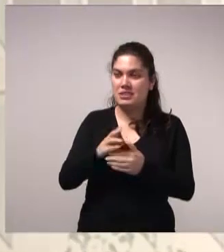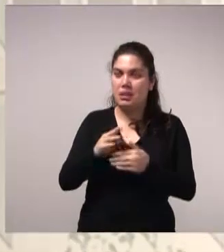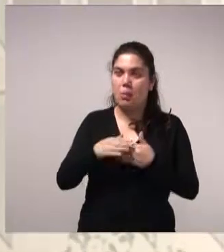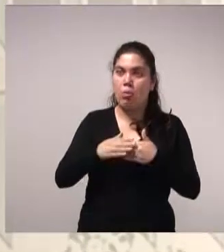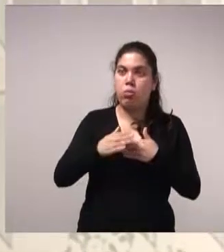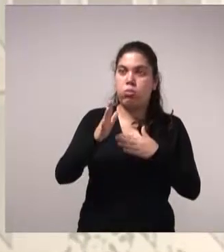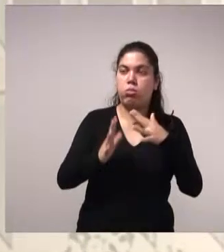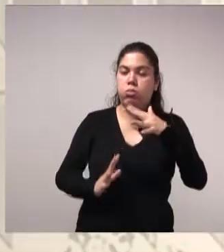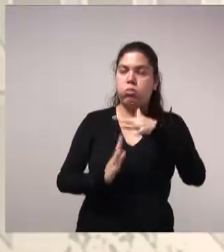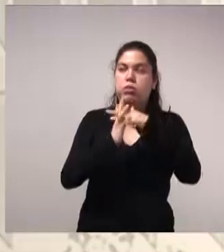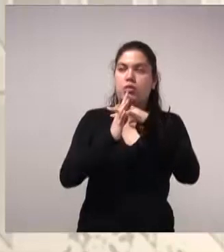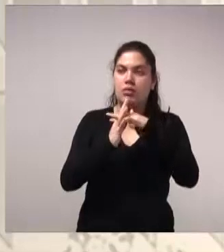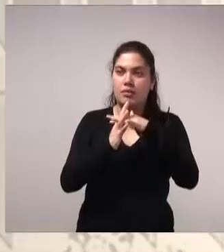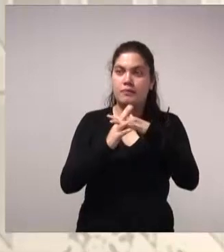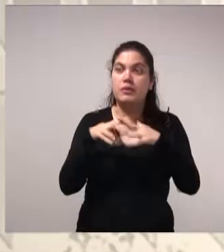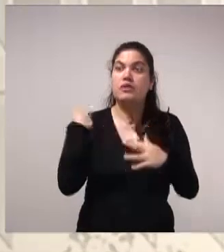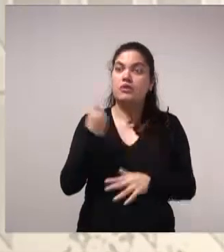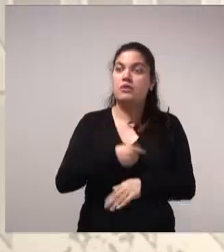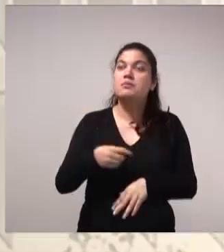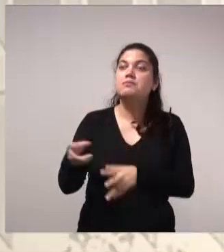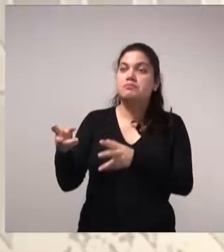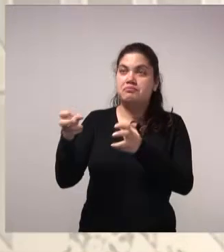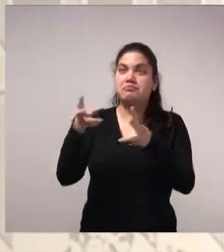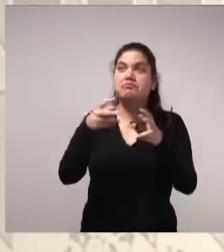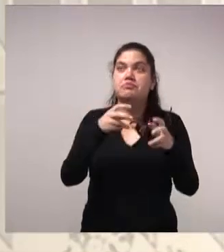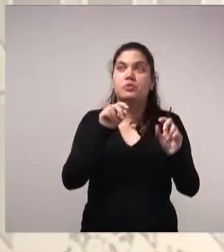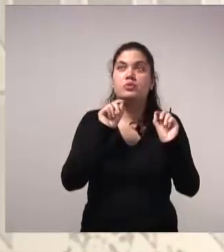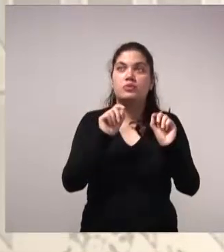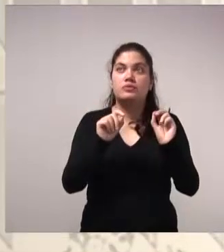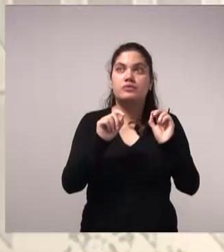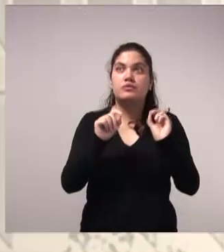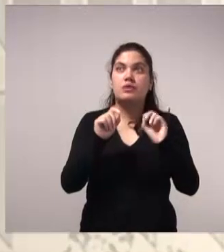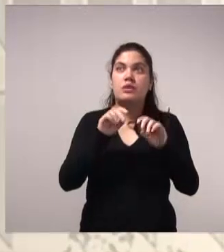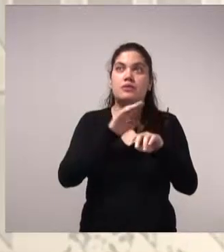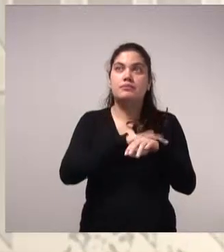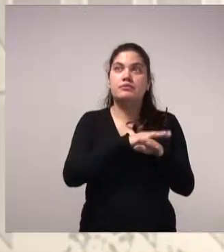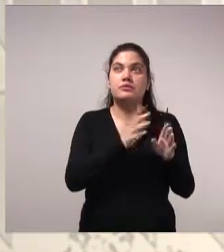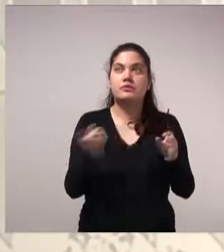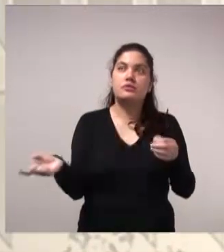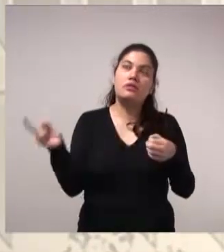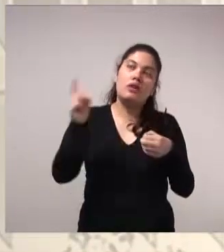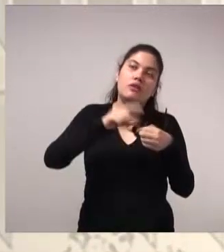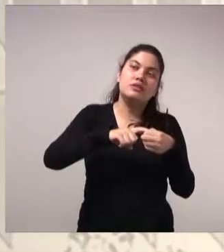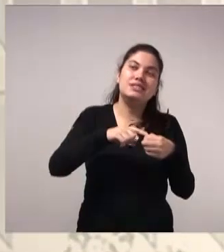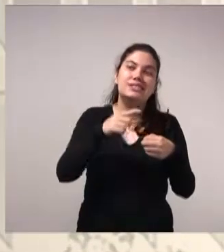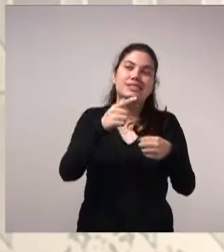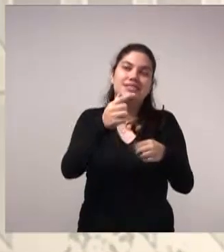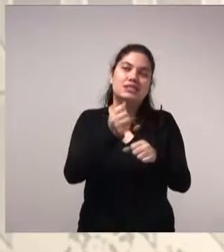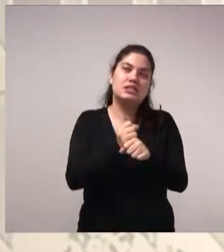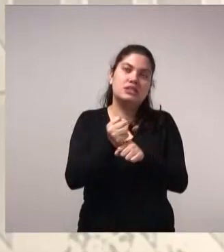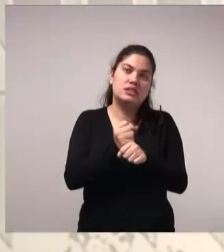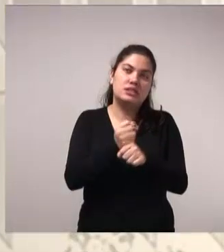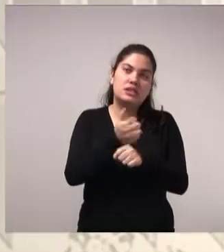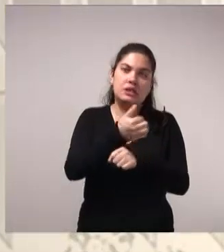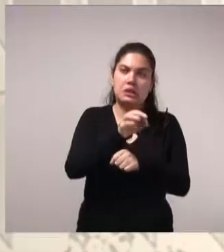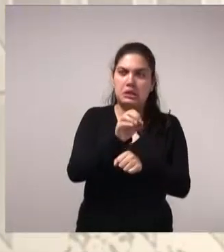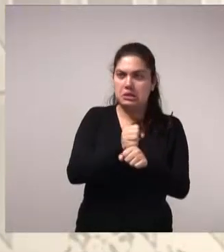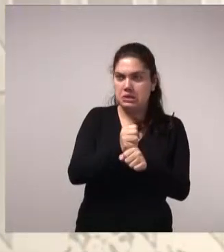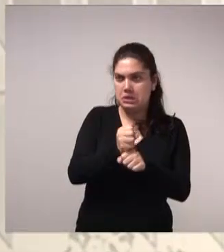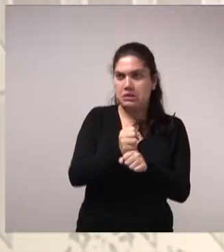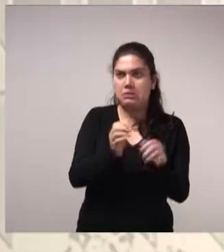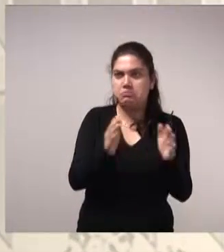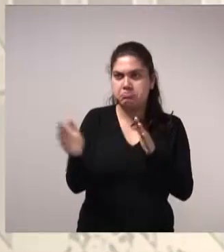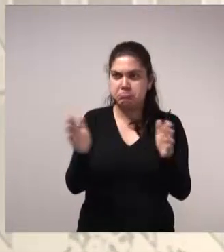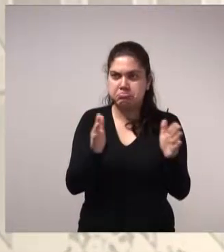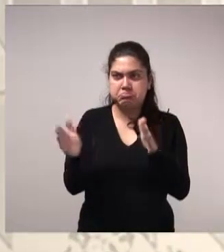forma, a gente observa que um período de retorno de aproximadamente sete anos, 10 anos é médio prazo. Então,